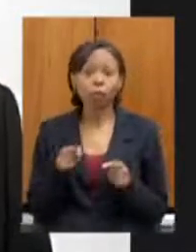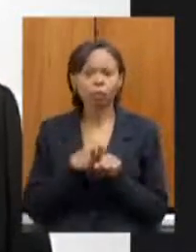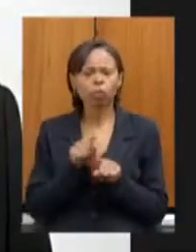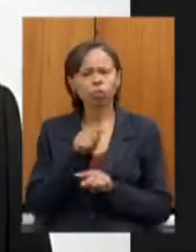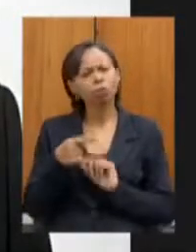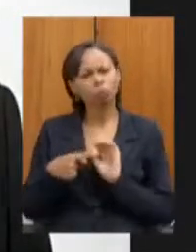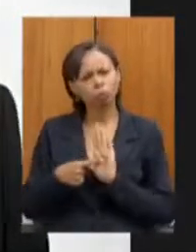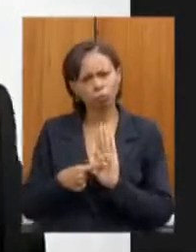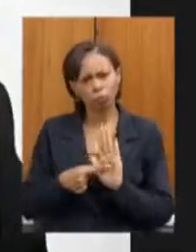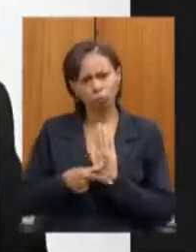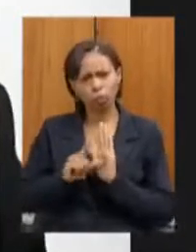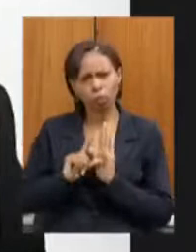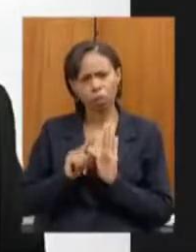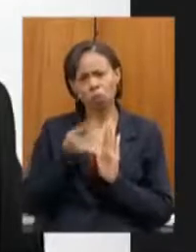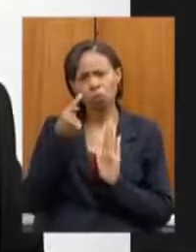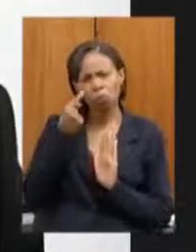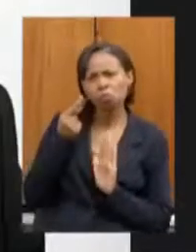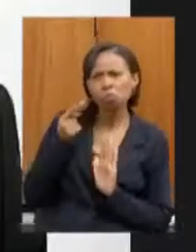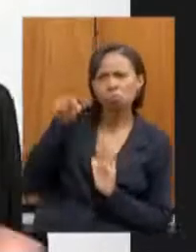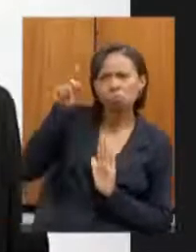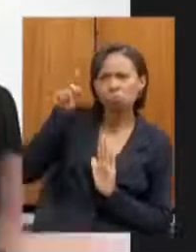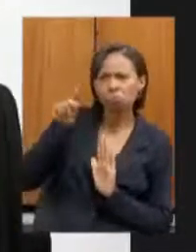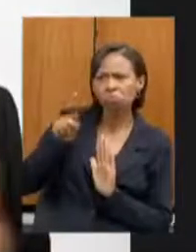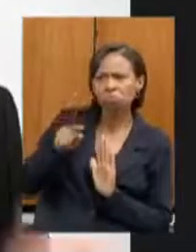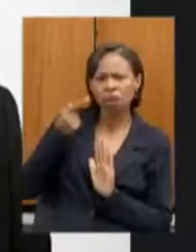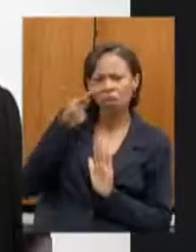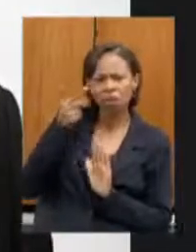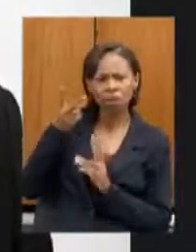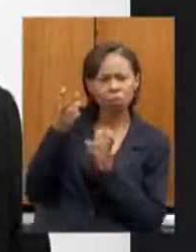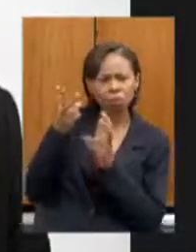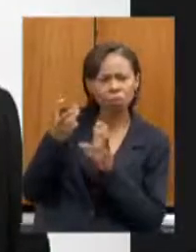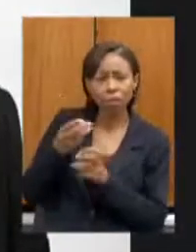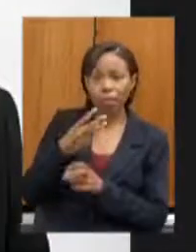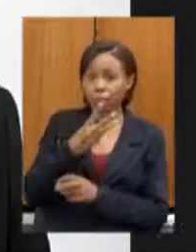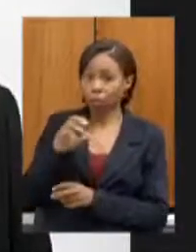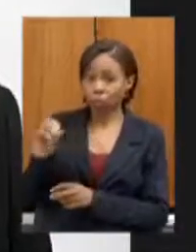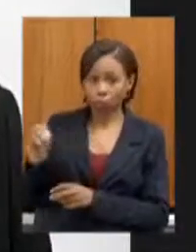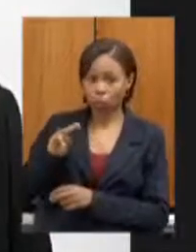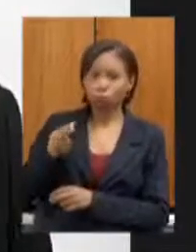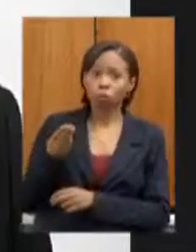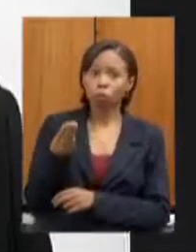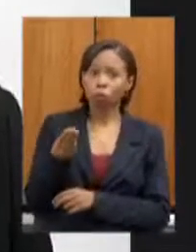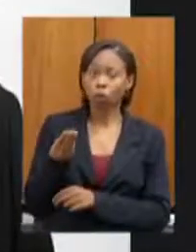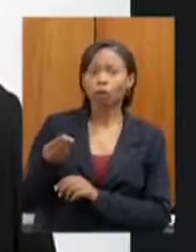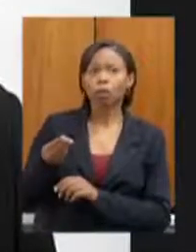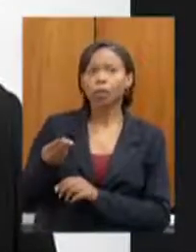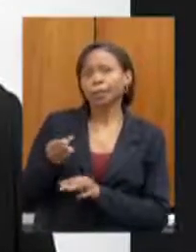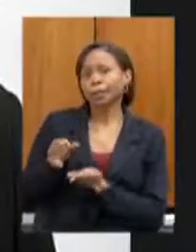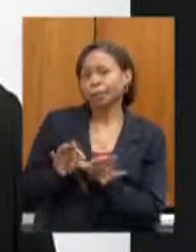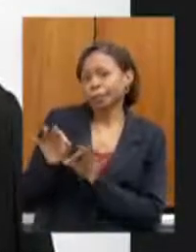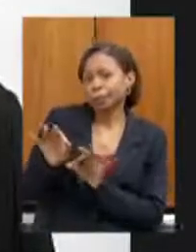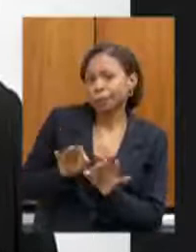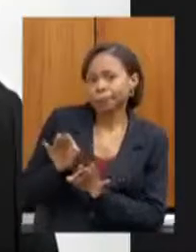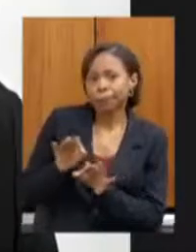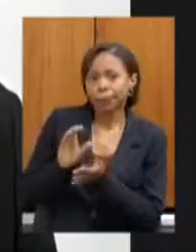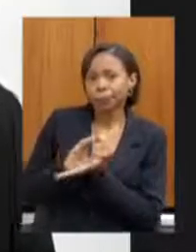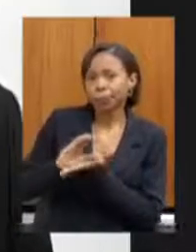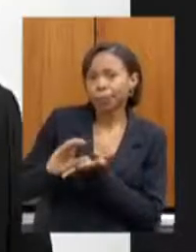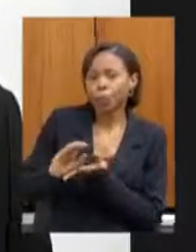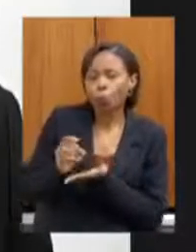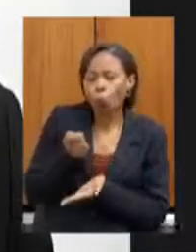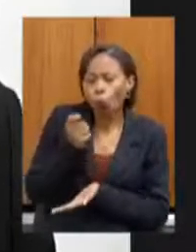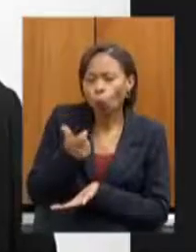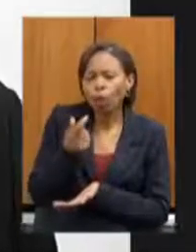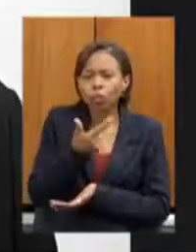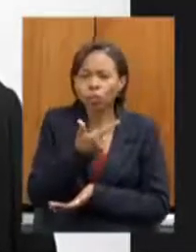senhor que eu achei que viria alguma coisa também vi aí aos mais de 300 milhões de planejamento de investimentos em quase 200 quilômetros